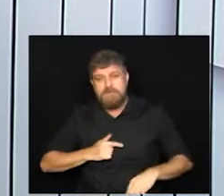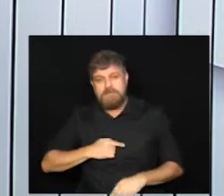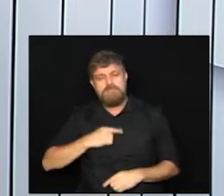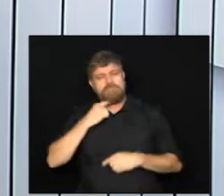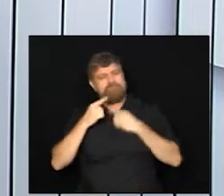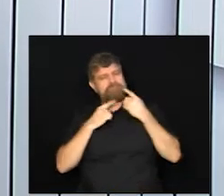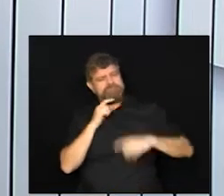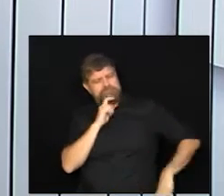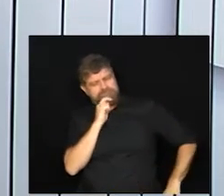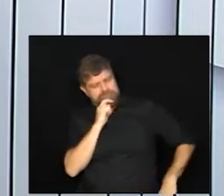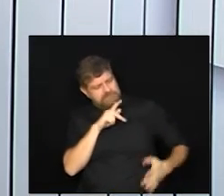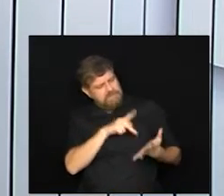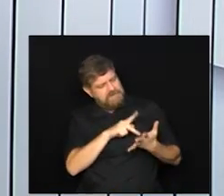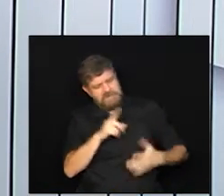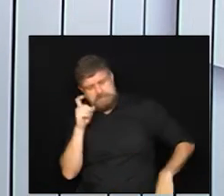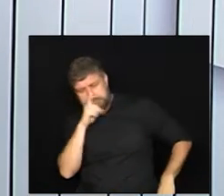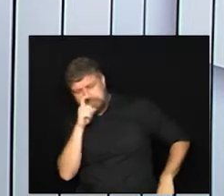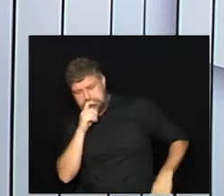dúvida é verdade é mentira